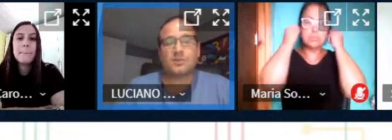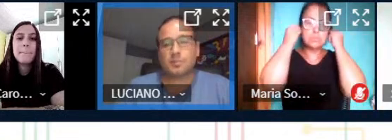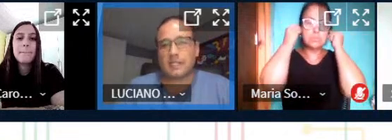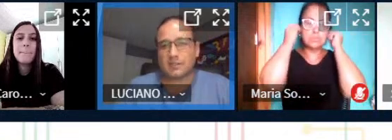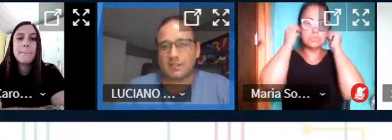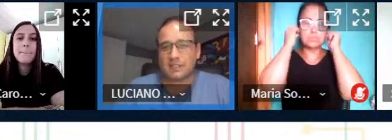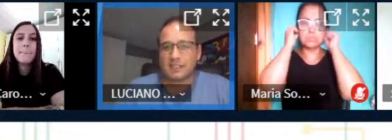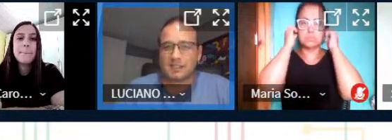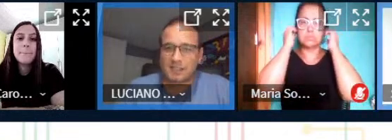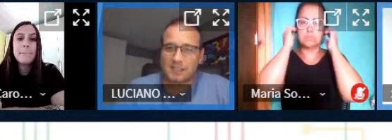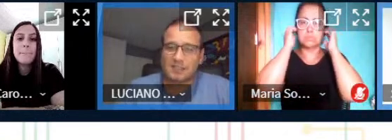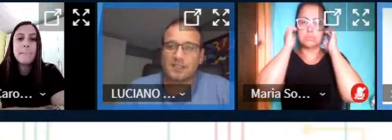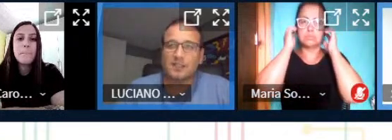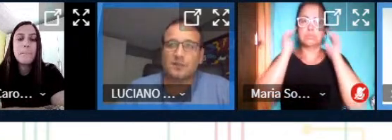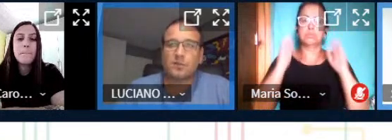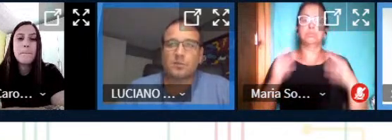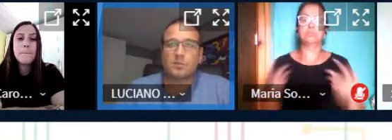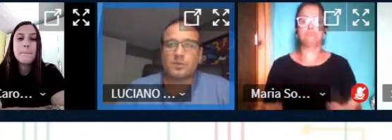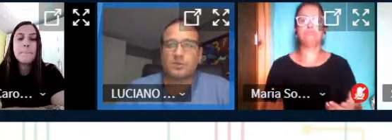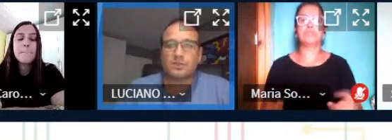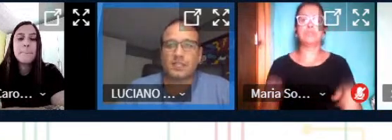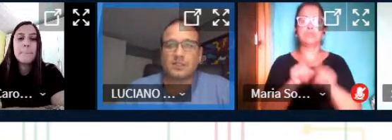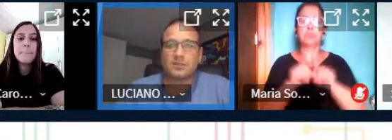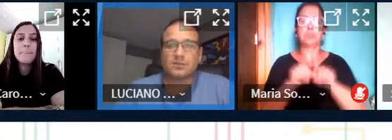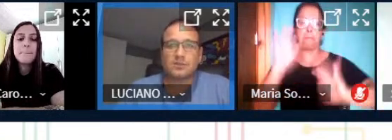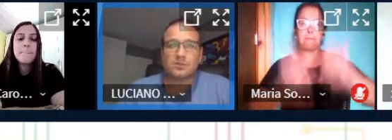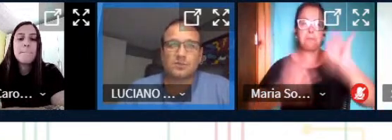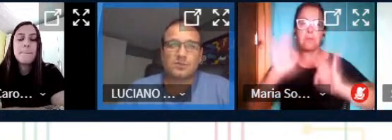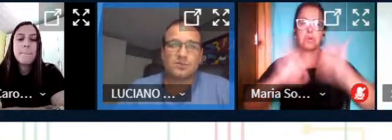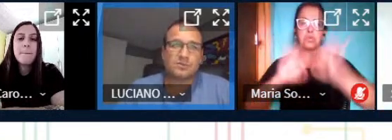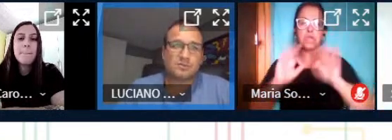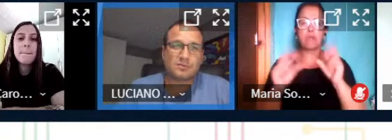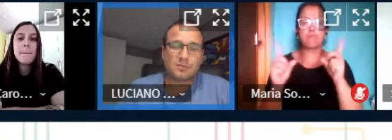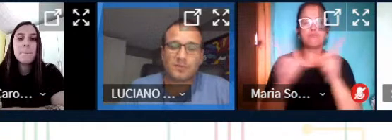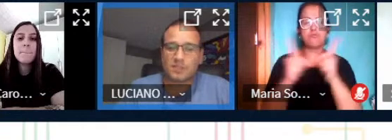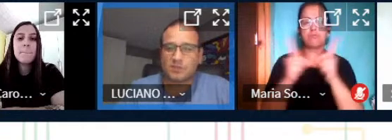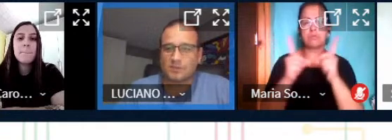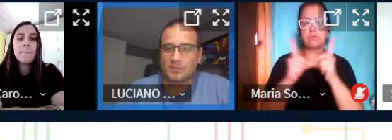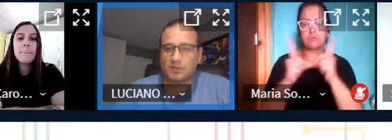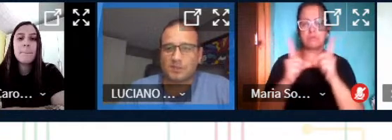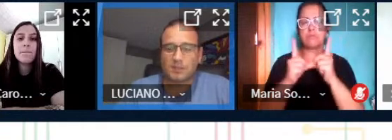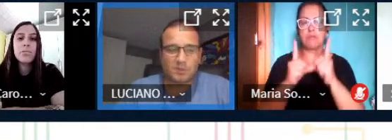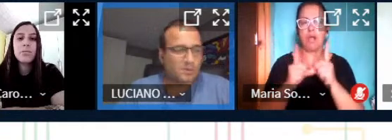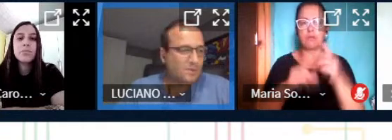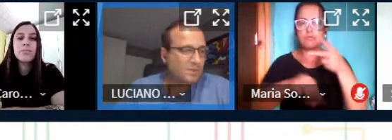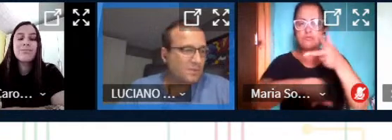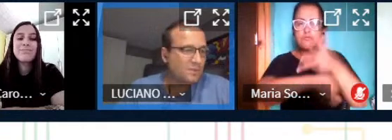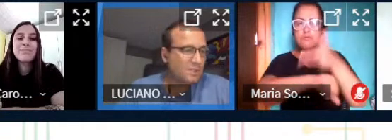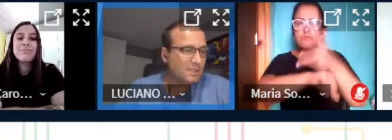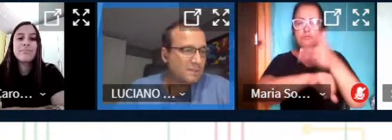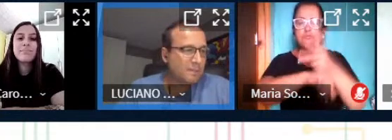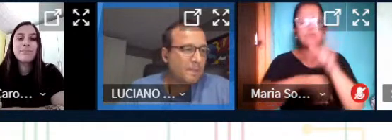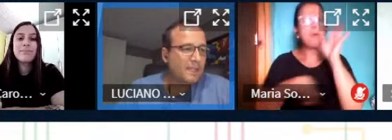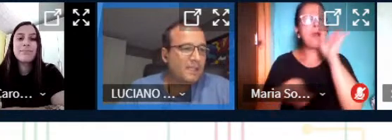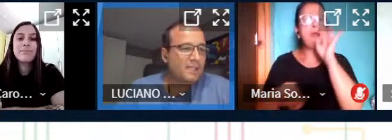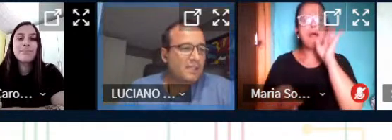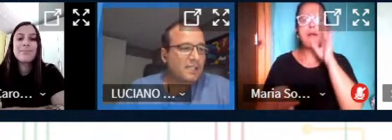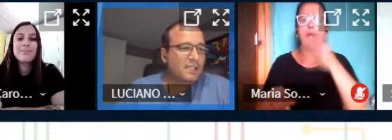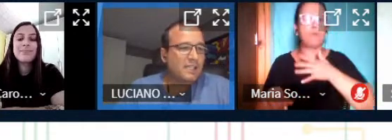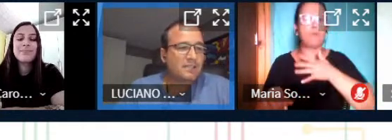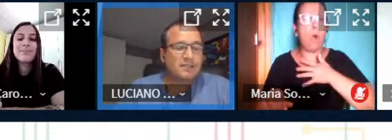o projeto os passos que eles têm que seguir ficou muito didático o vídeo gostei muito do vídeo de vocês